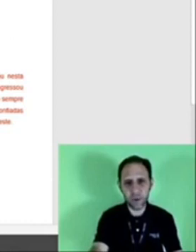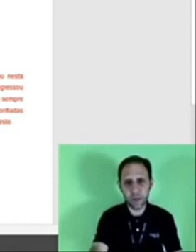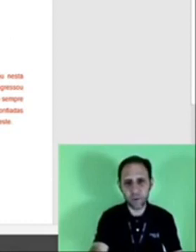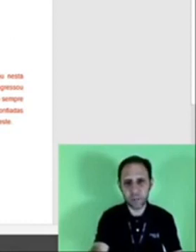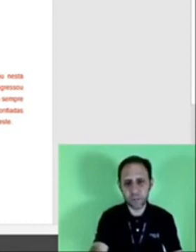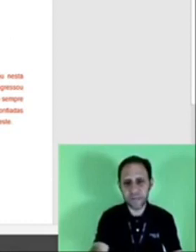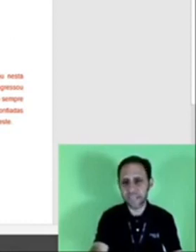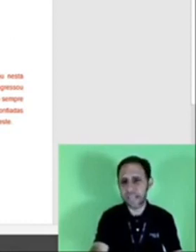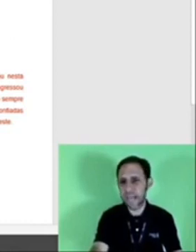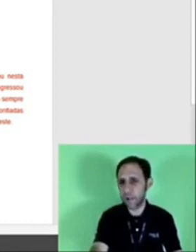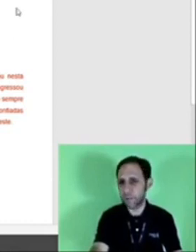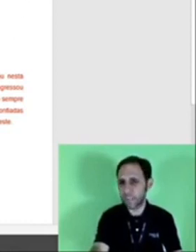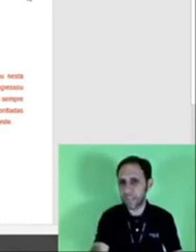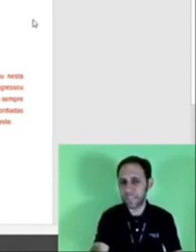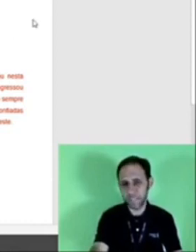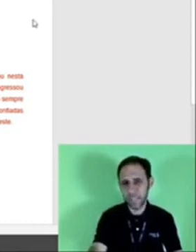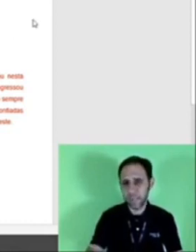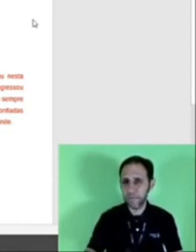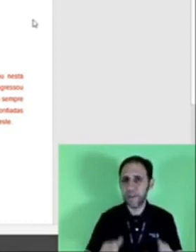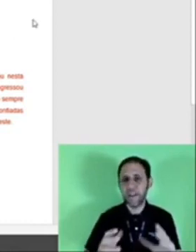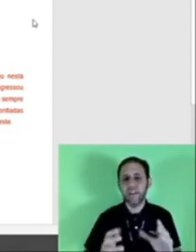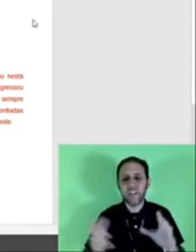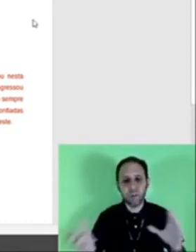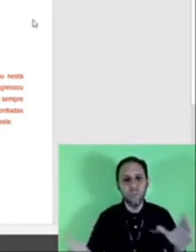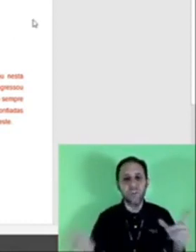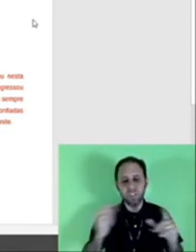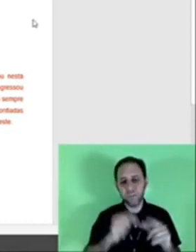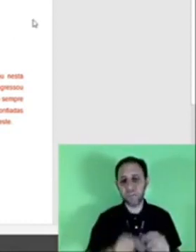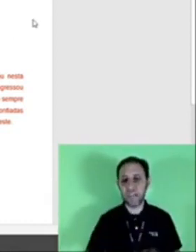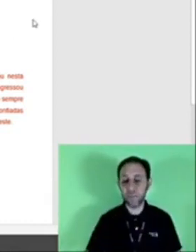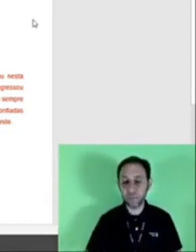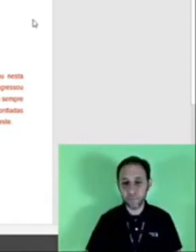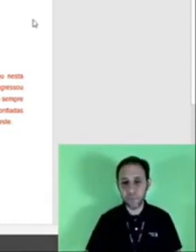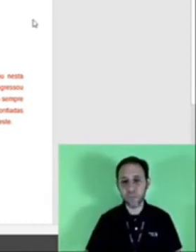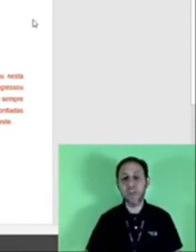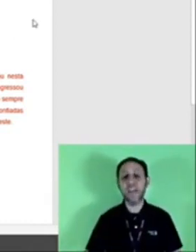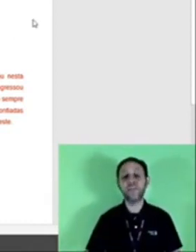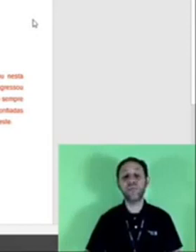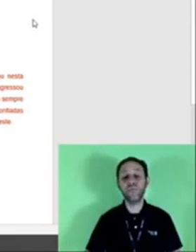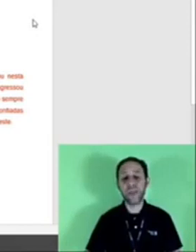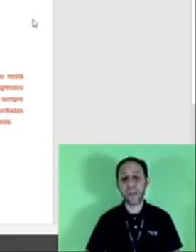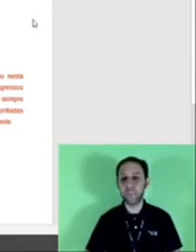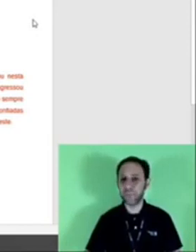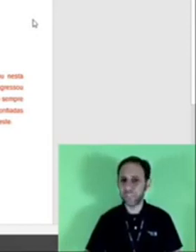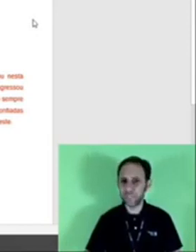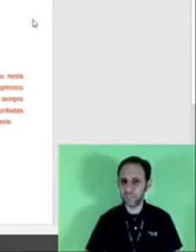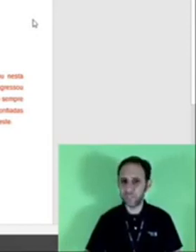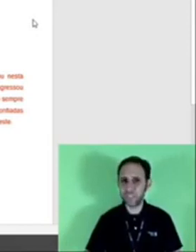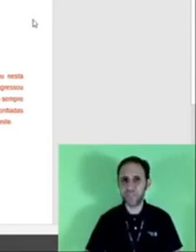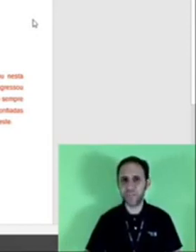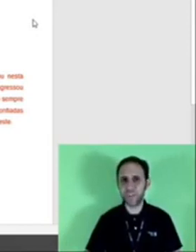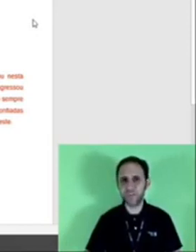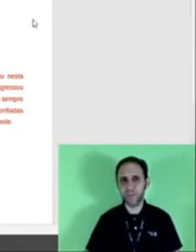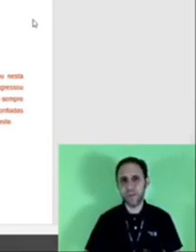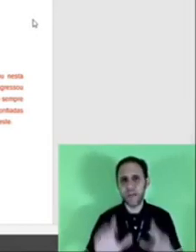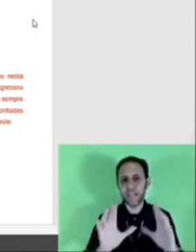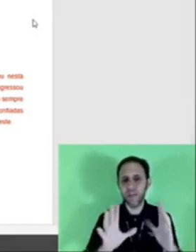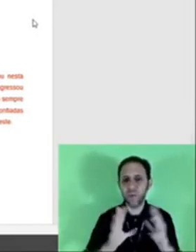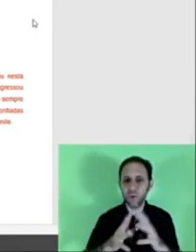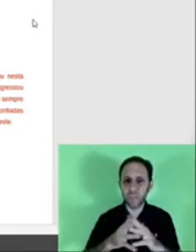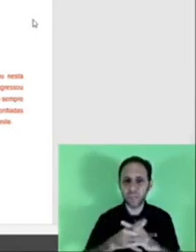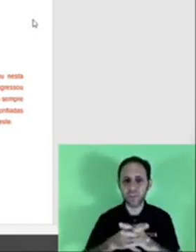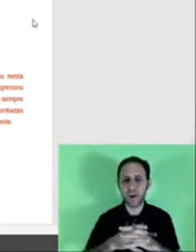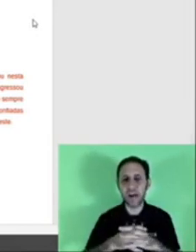eu poderia ter uma logo marca d'água atrás como nós vimos lá no ofício tudo é possível de ser feito